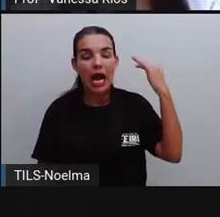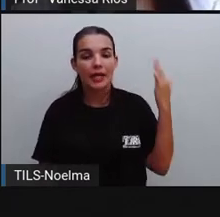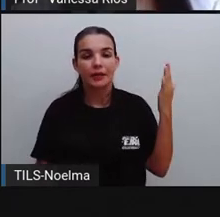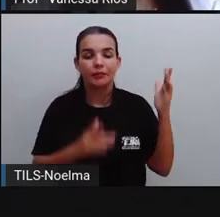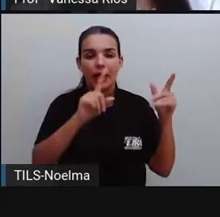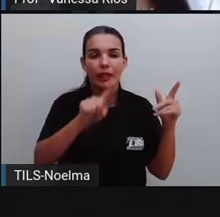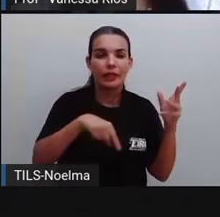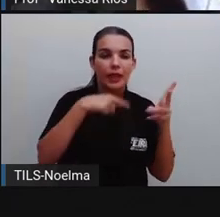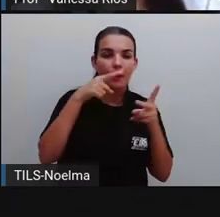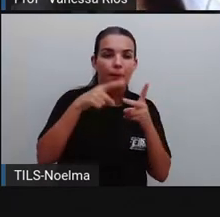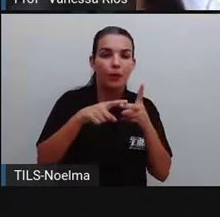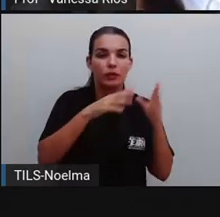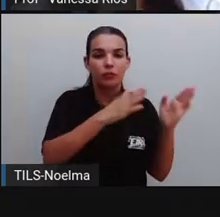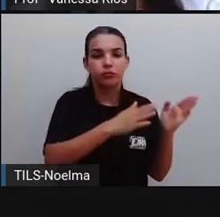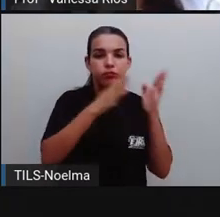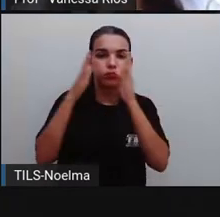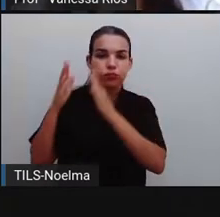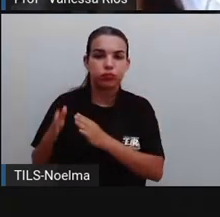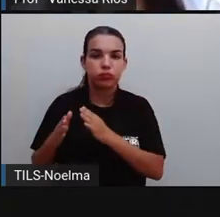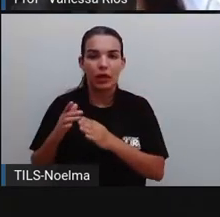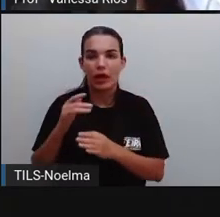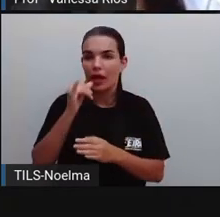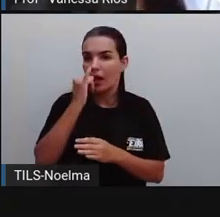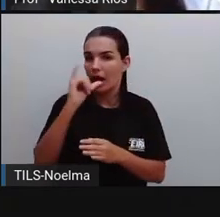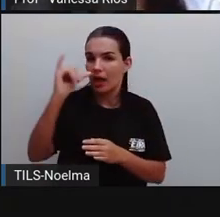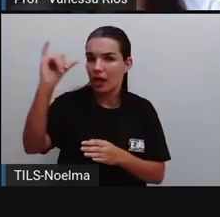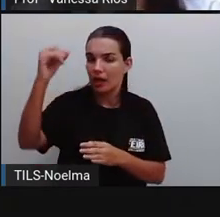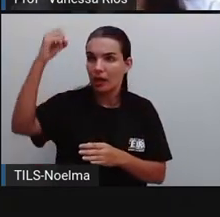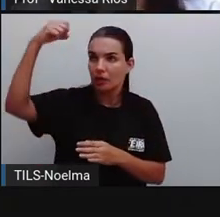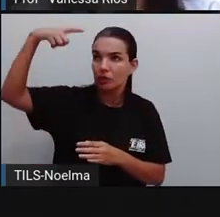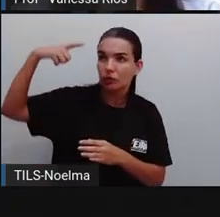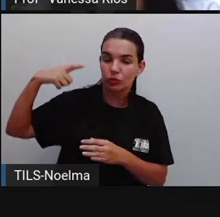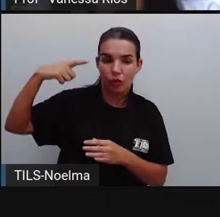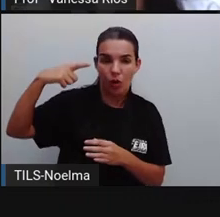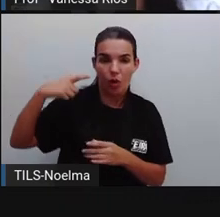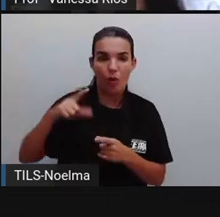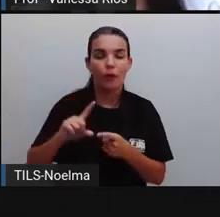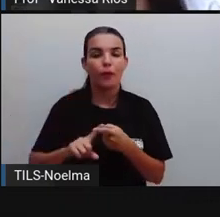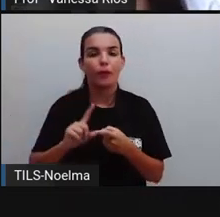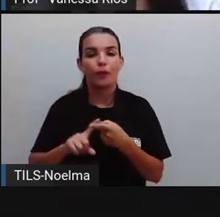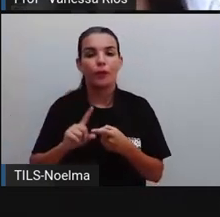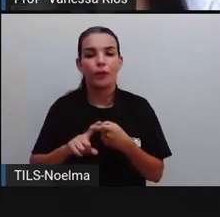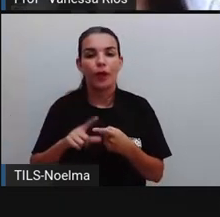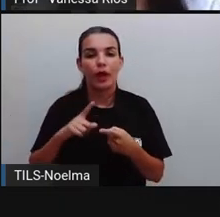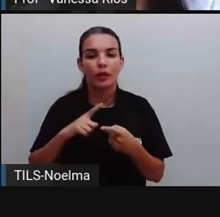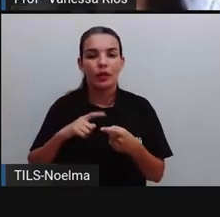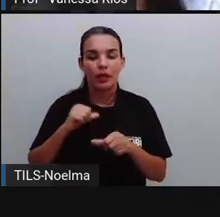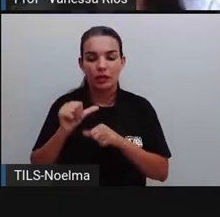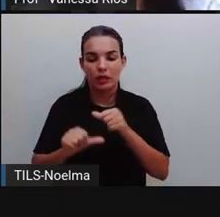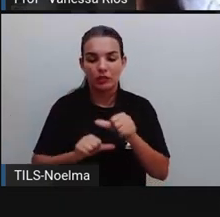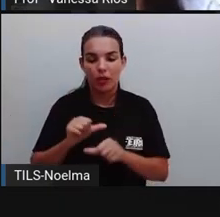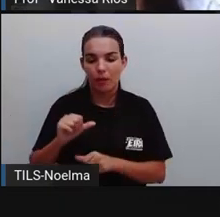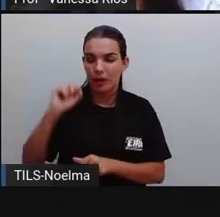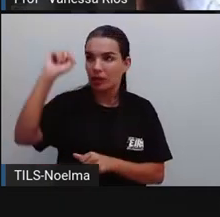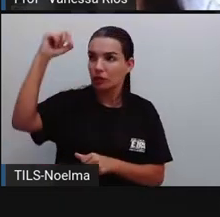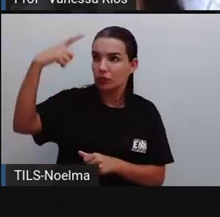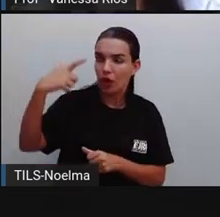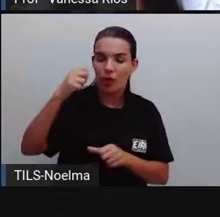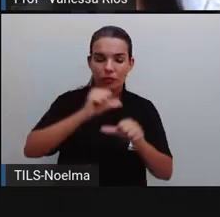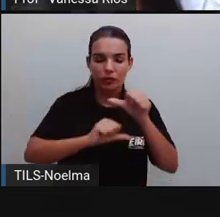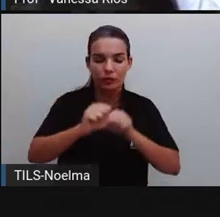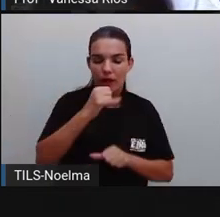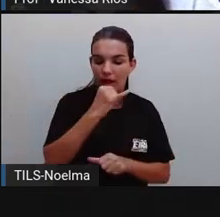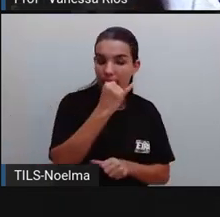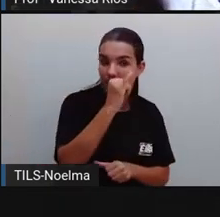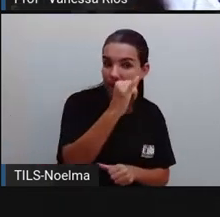Após a instalação das placas de absorção aí da energia solar e poder transformar essa energia solar absorvida